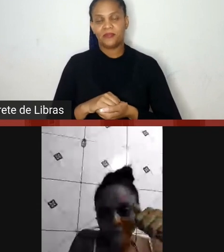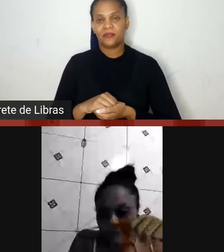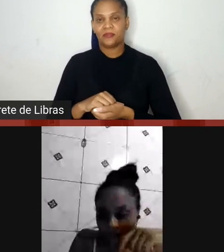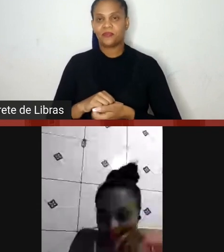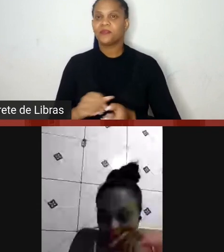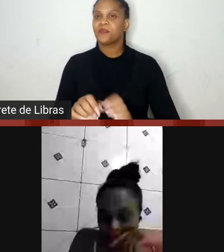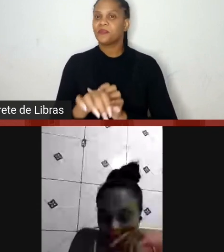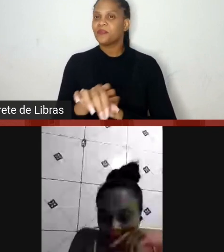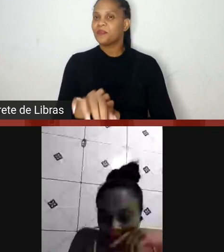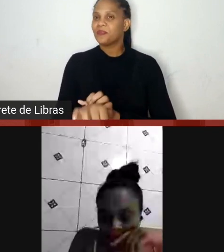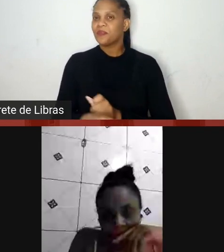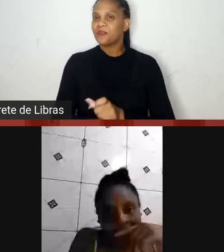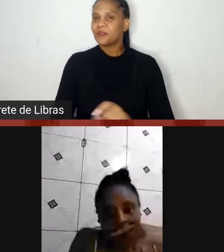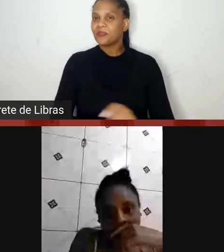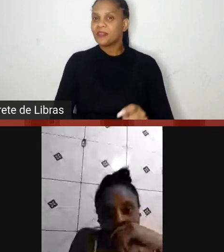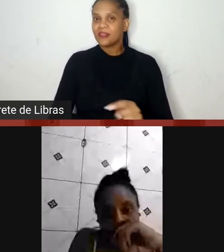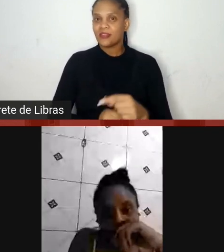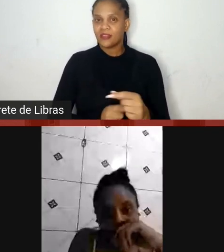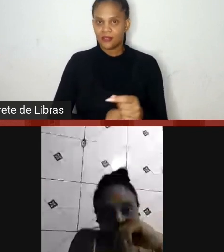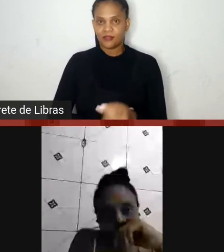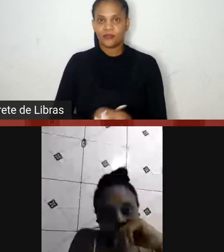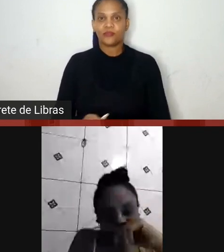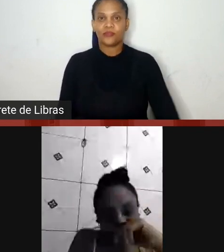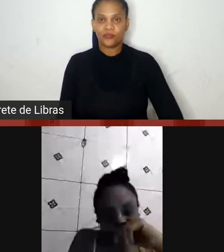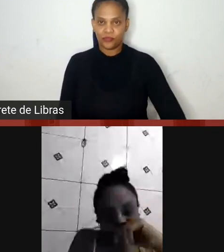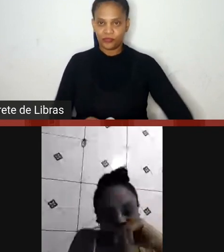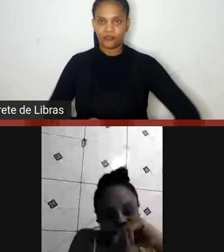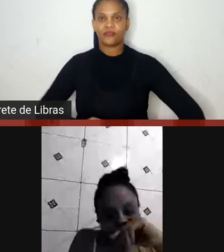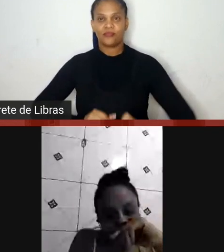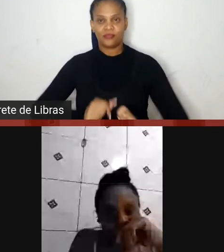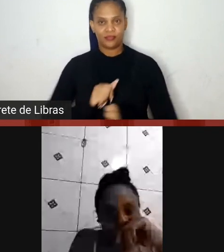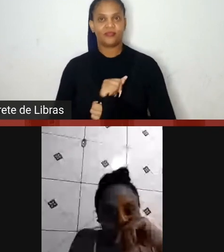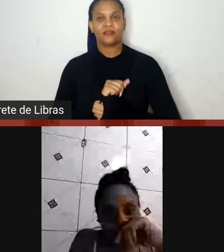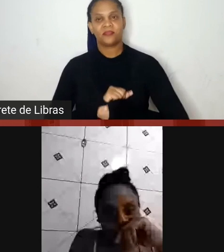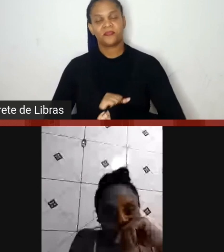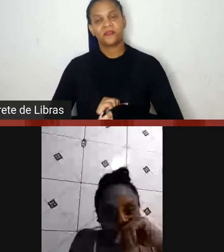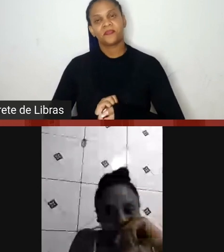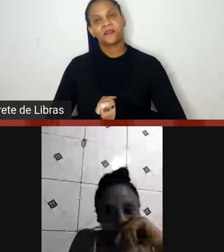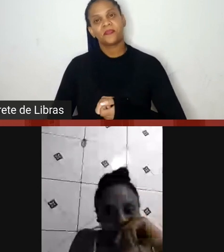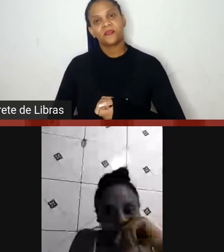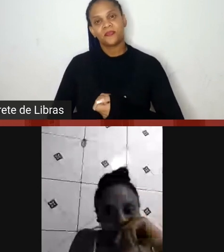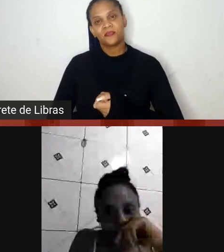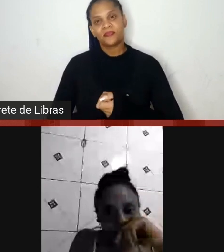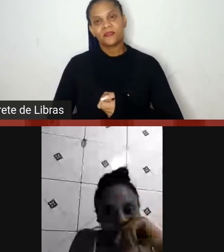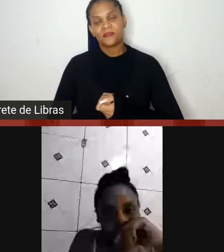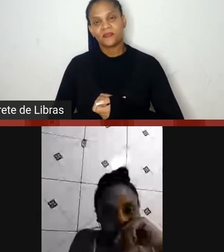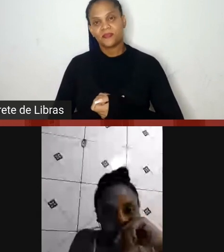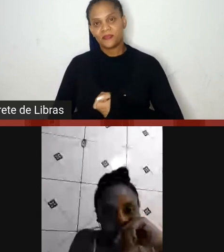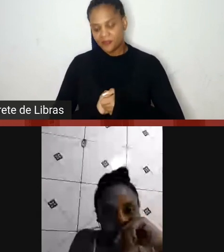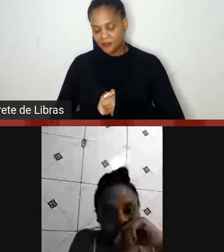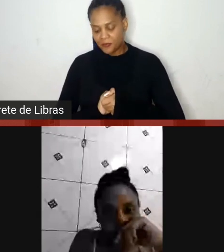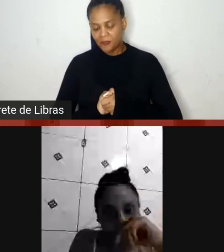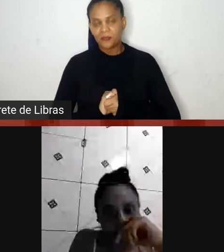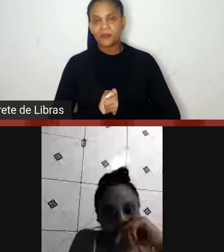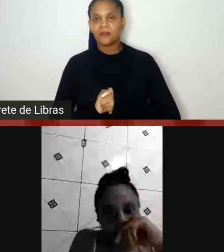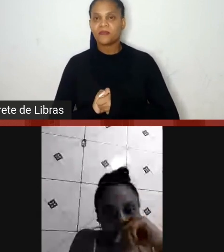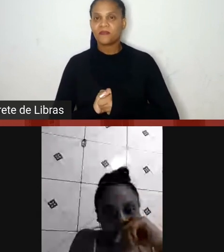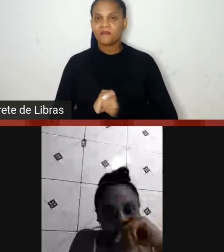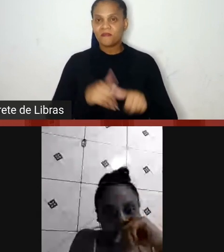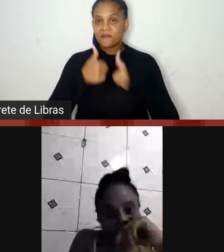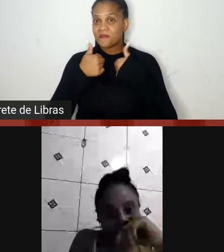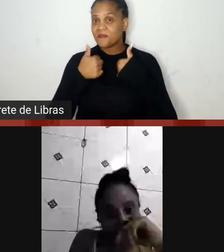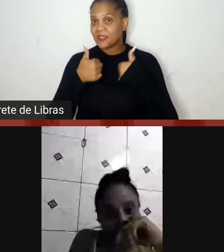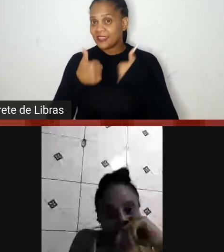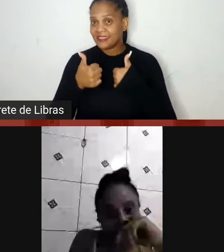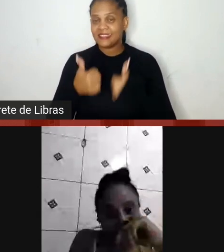Você está nos ouvindo? Estamos ouvindo. Está dando. Estou, estou. Agora melhorou, beleza. Está